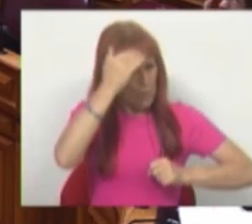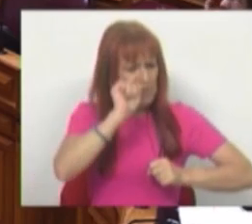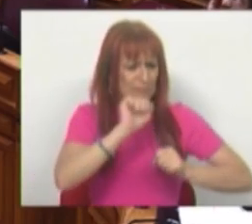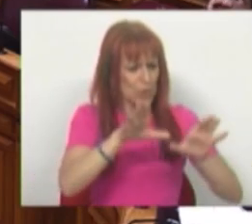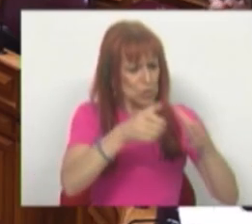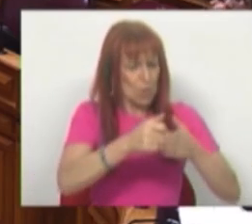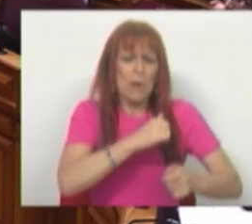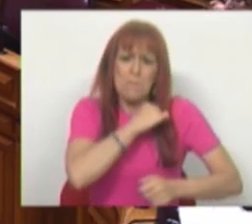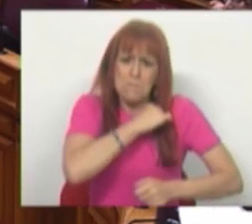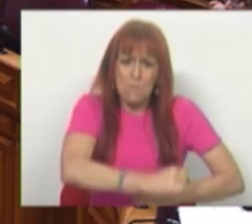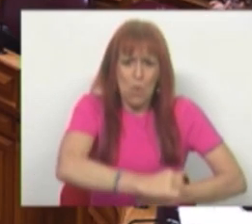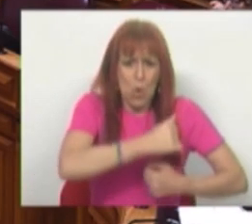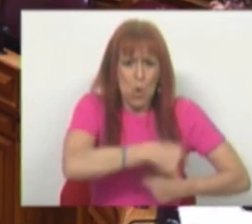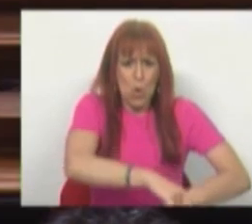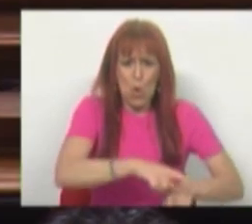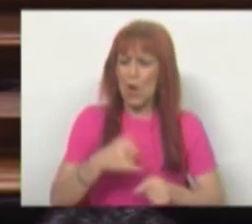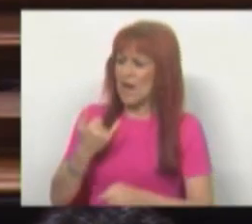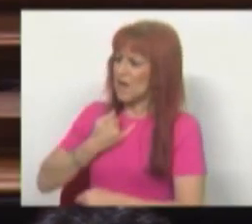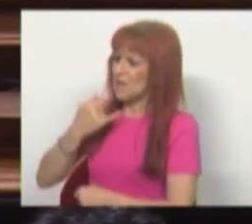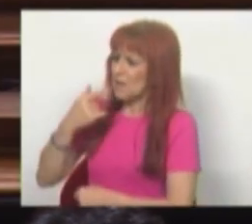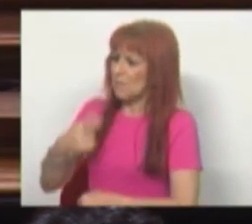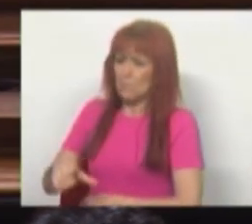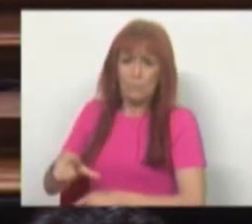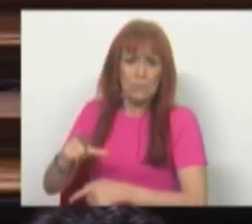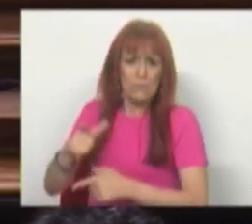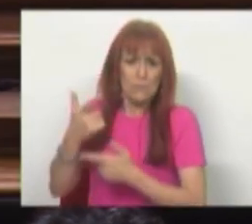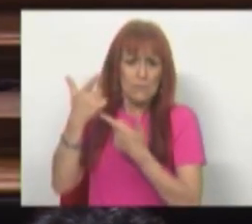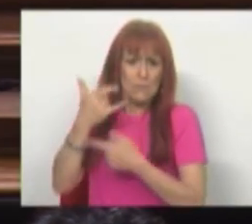classe, legitimamente, a Iniciativa Liberal